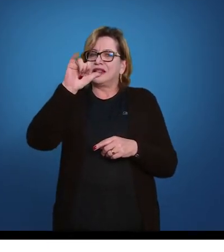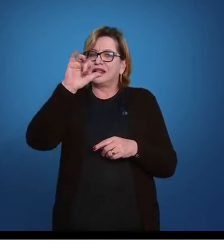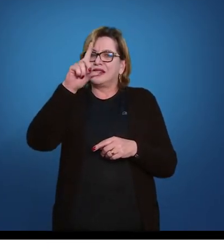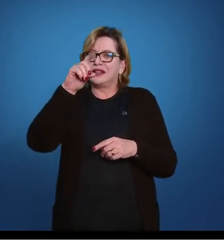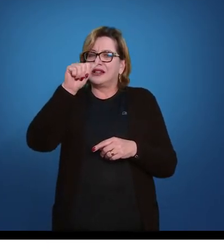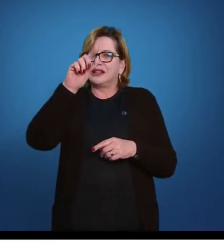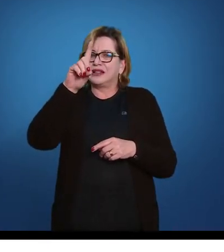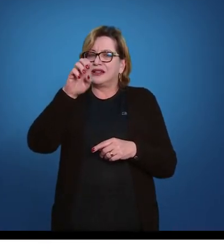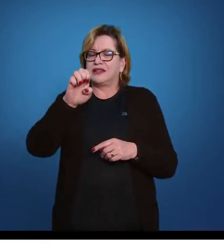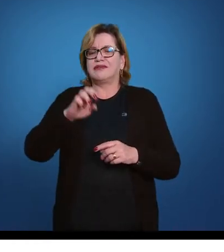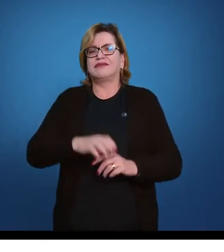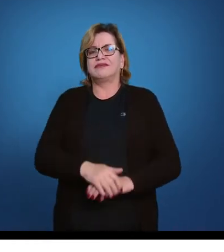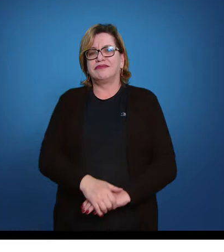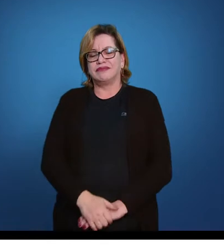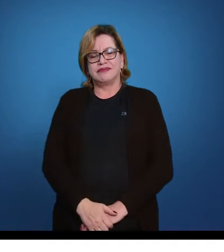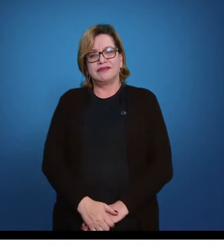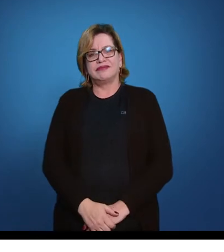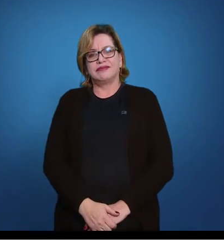gasto de energia.